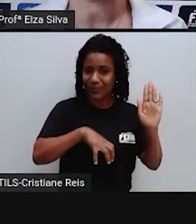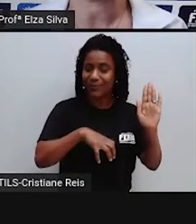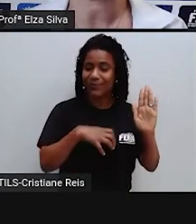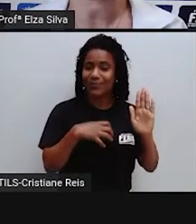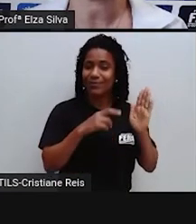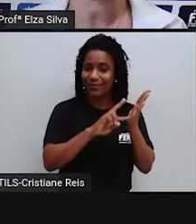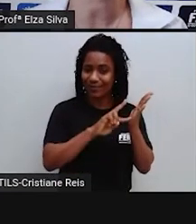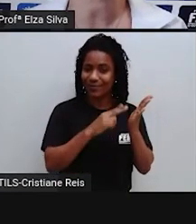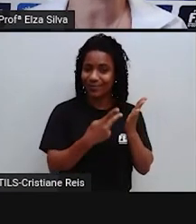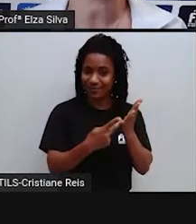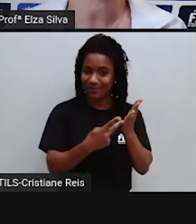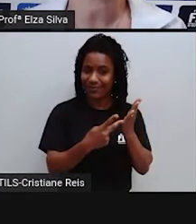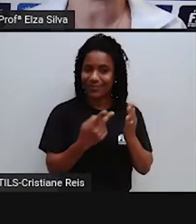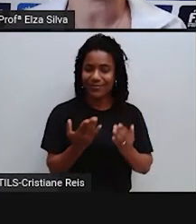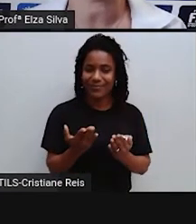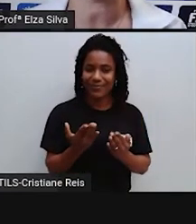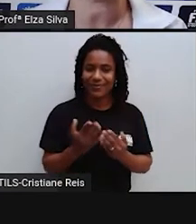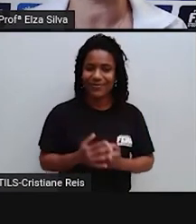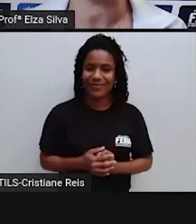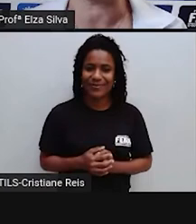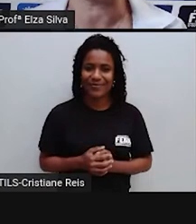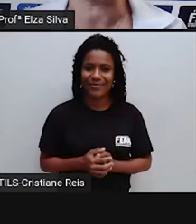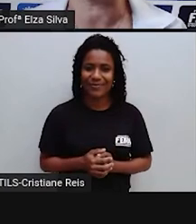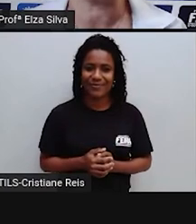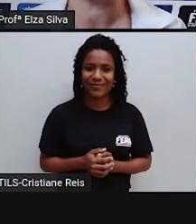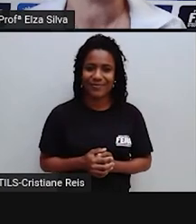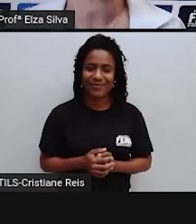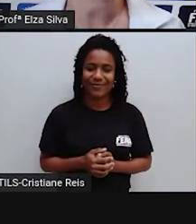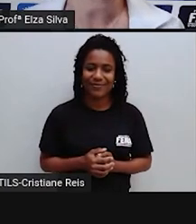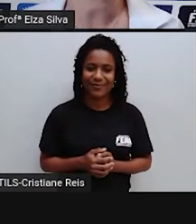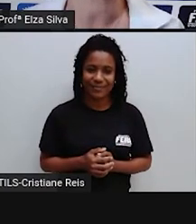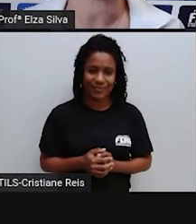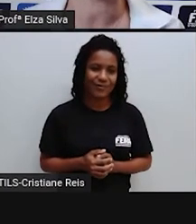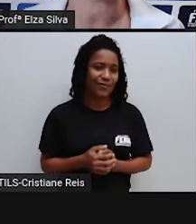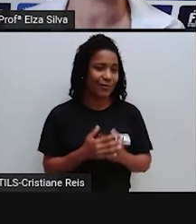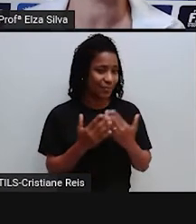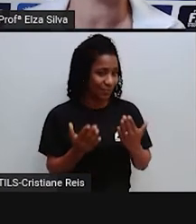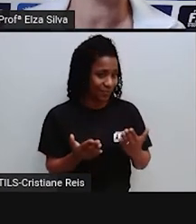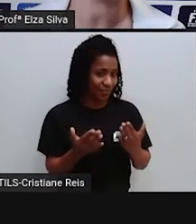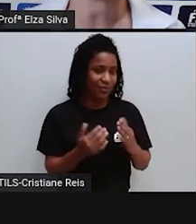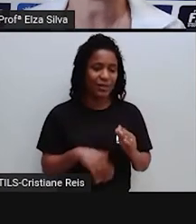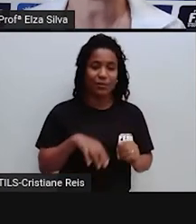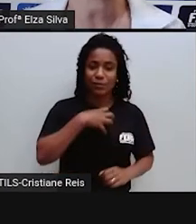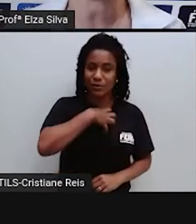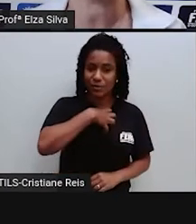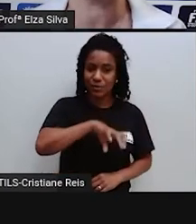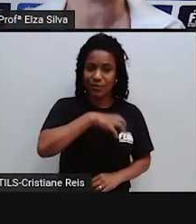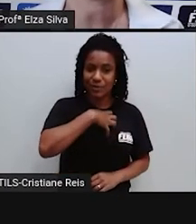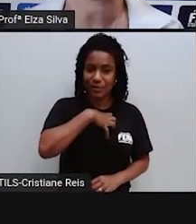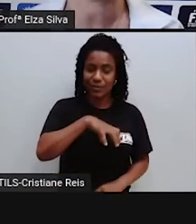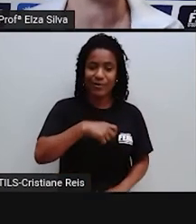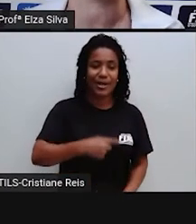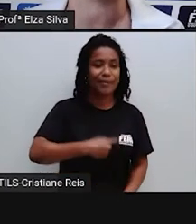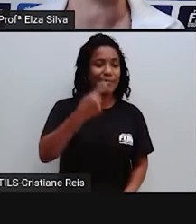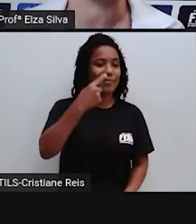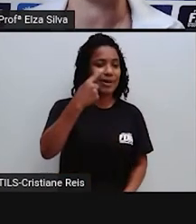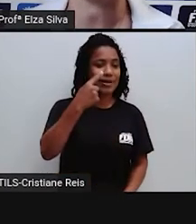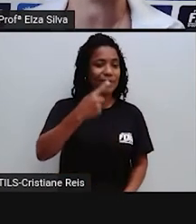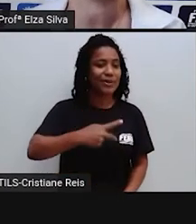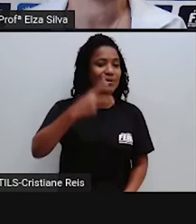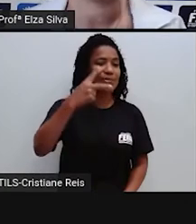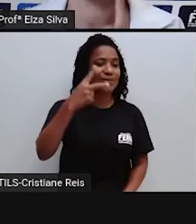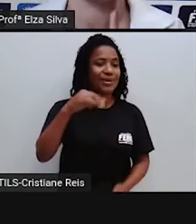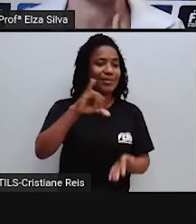Or Was the second capital Of the country Então Salvador É a primeira Ou a segunda capital Do